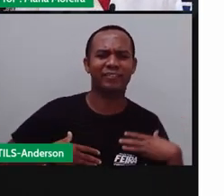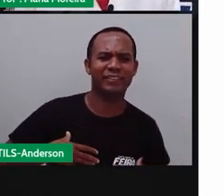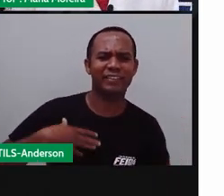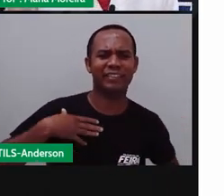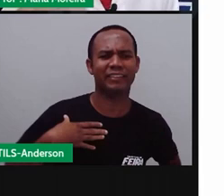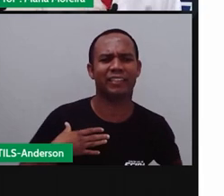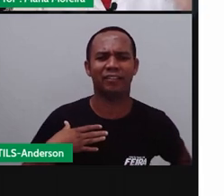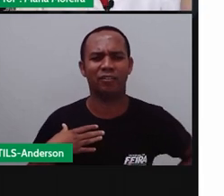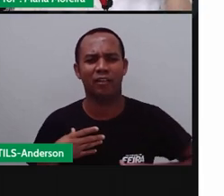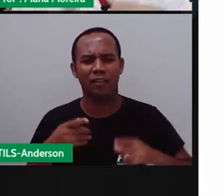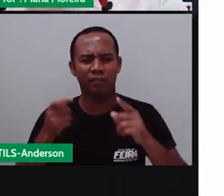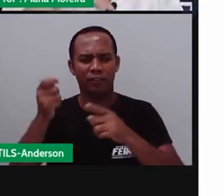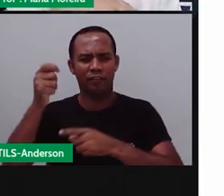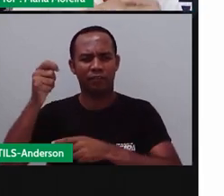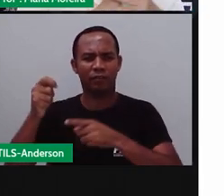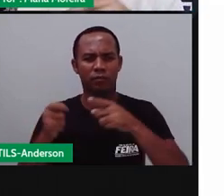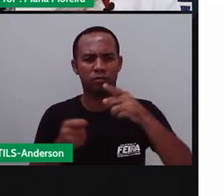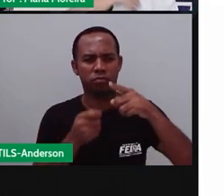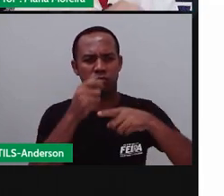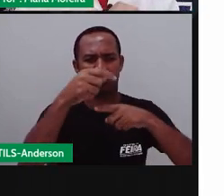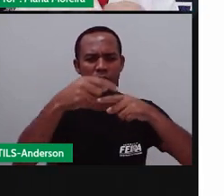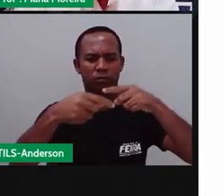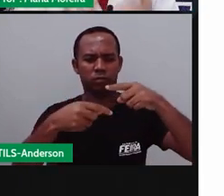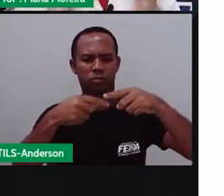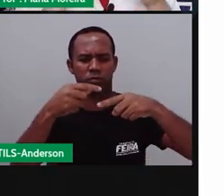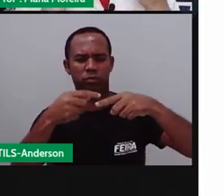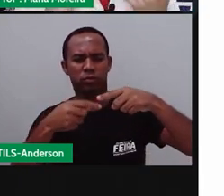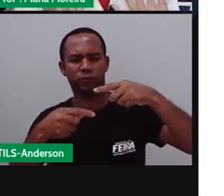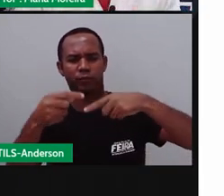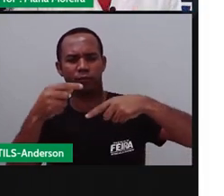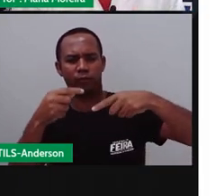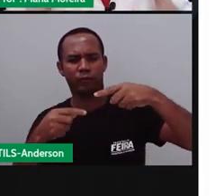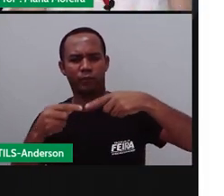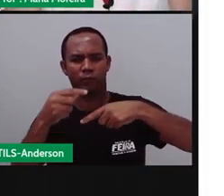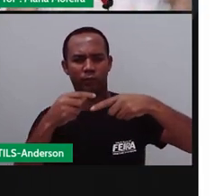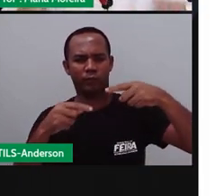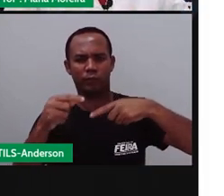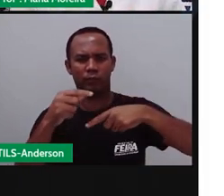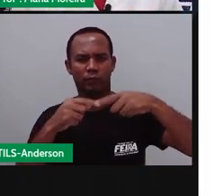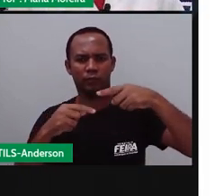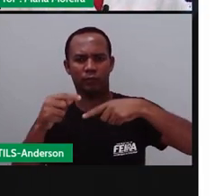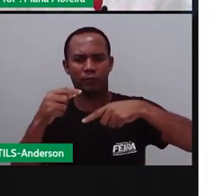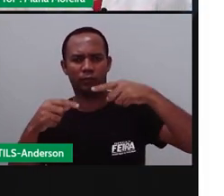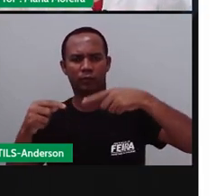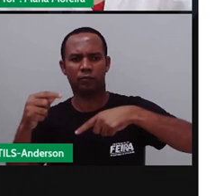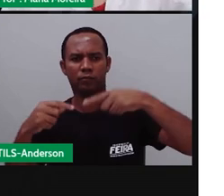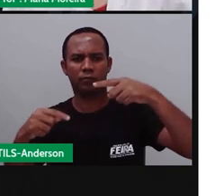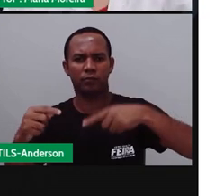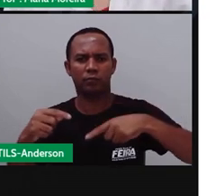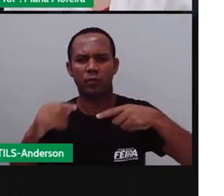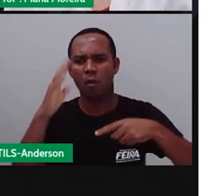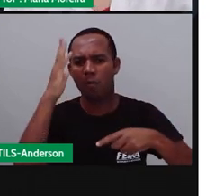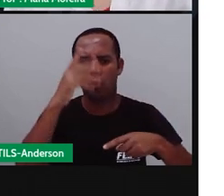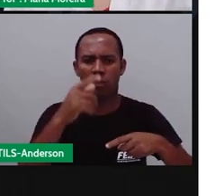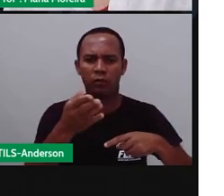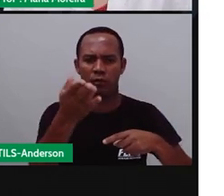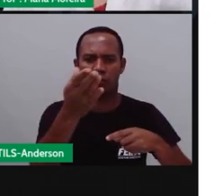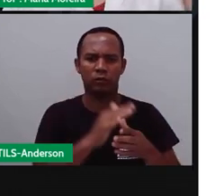essa fita, ela vai o quê? Cruzando. E à medida que ela vai cruzando, vai fazendo uma trança. E esse desenho que fica aí nesse